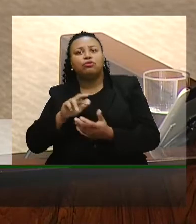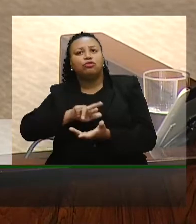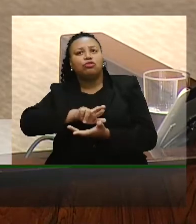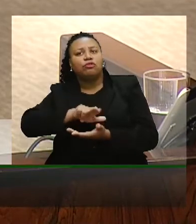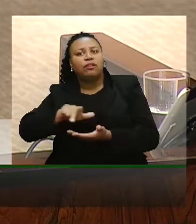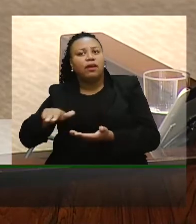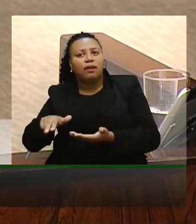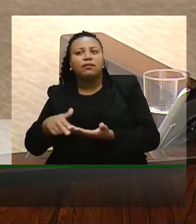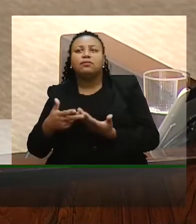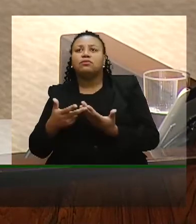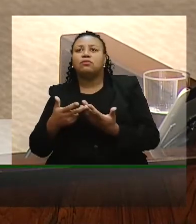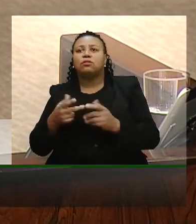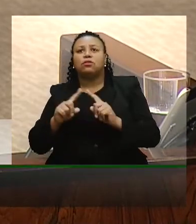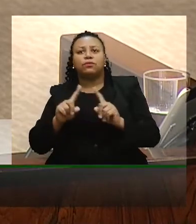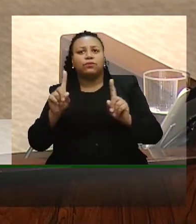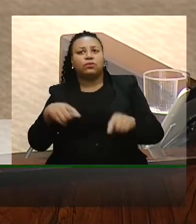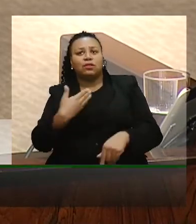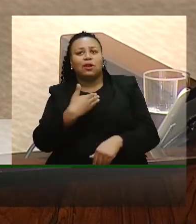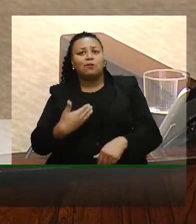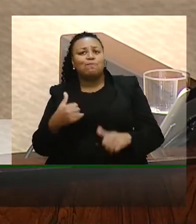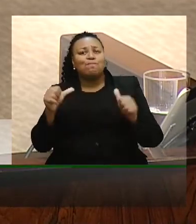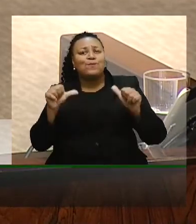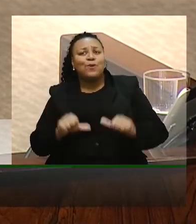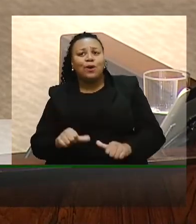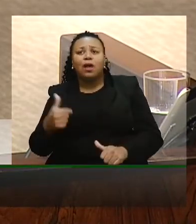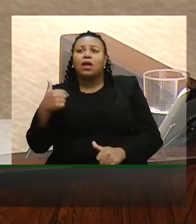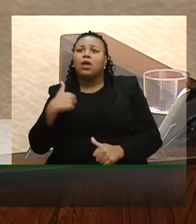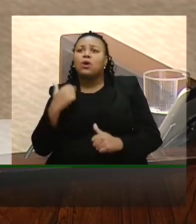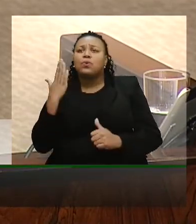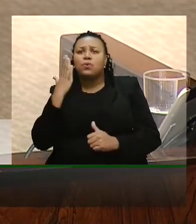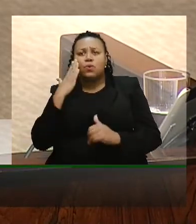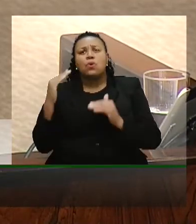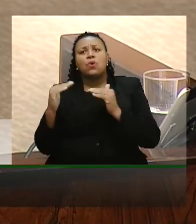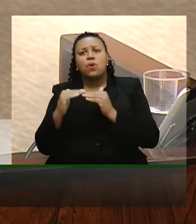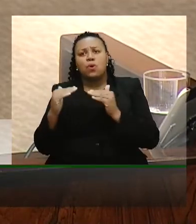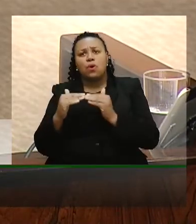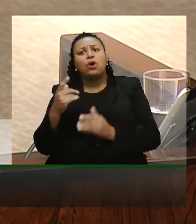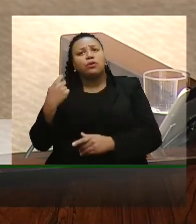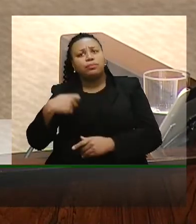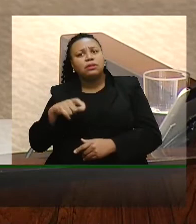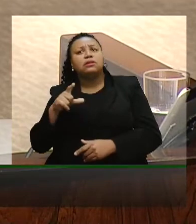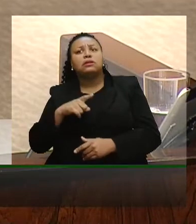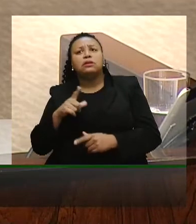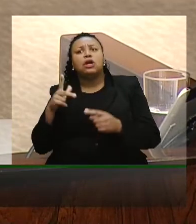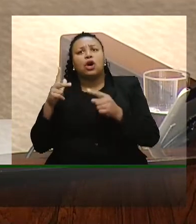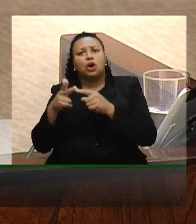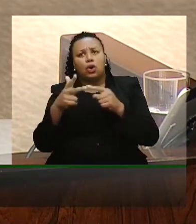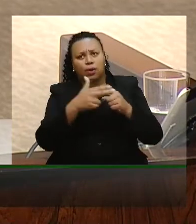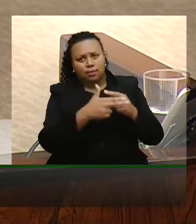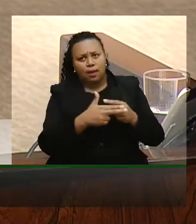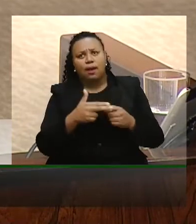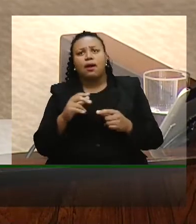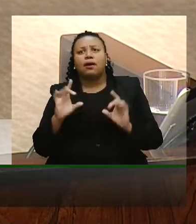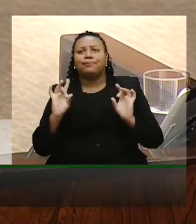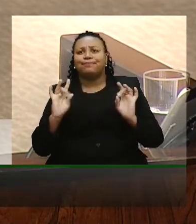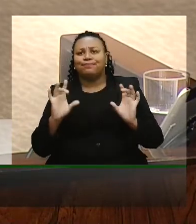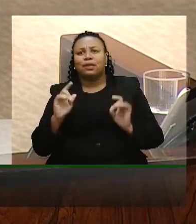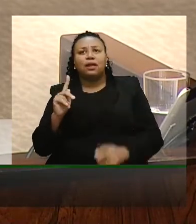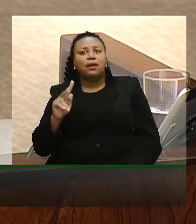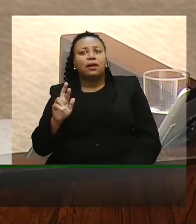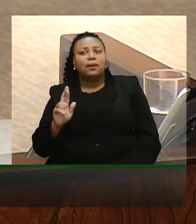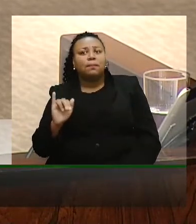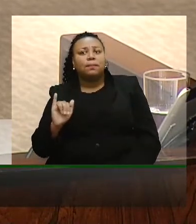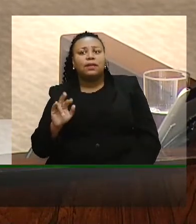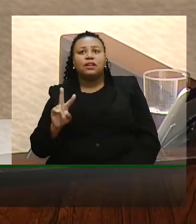servidores públicos que pior eu concordo que nós temos que ter sim o combate aos privilégios e nós temos